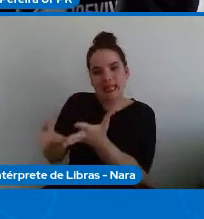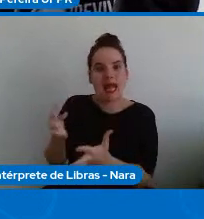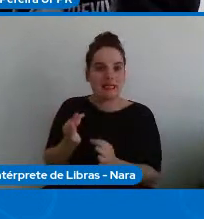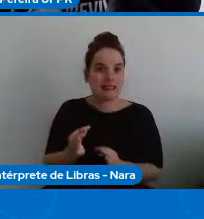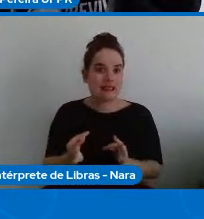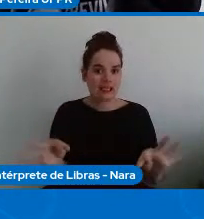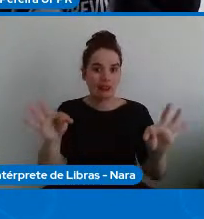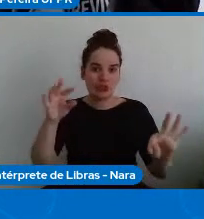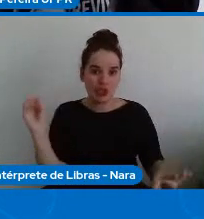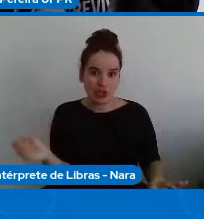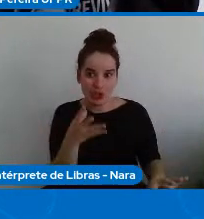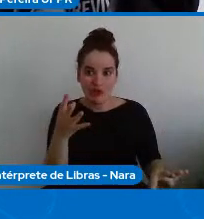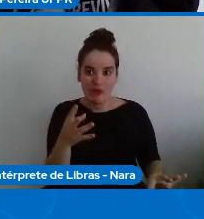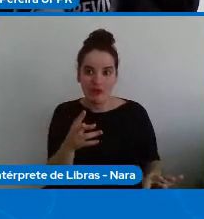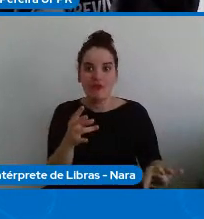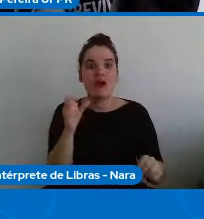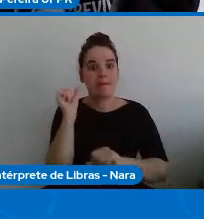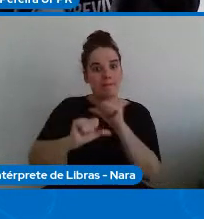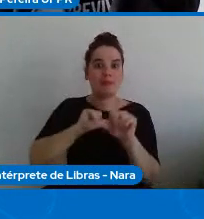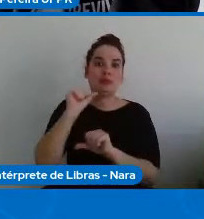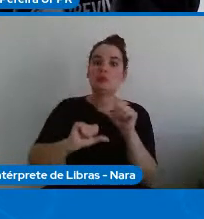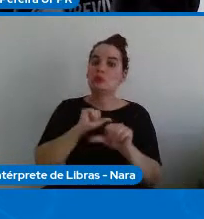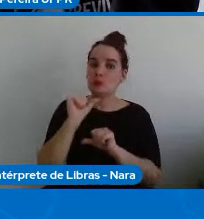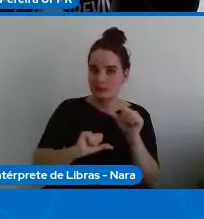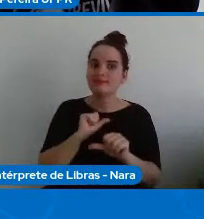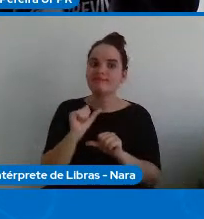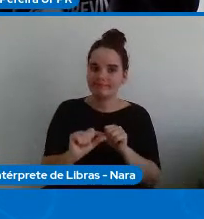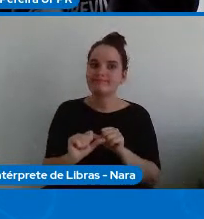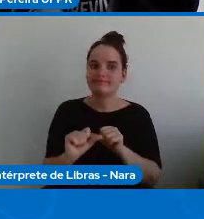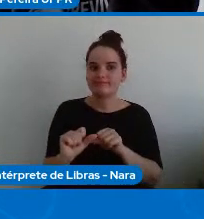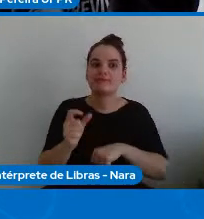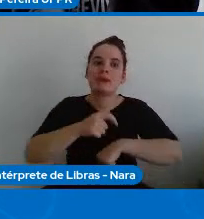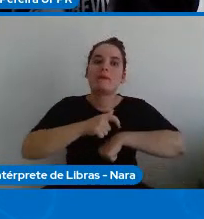alguma mudança no contexto em que ela é inserida.